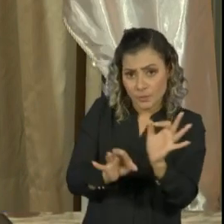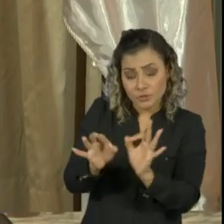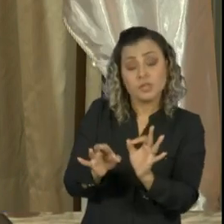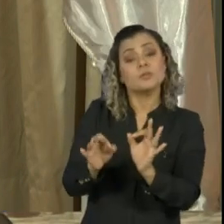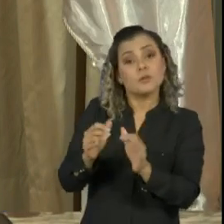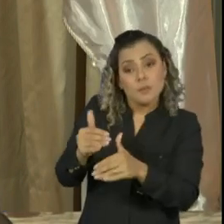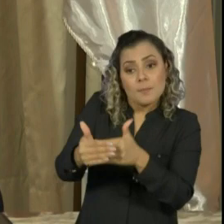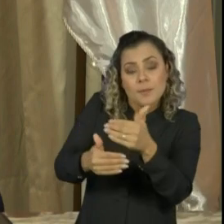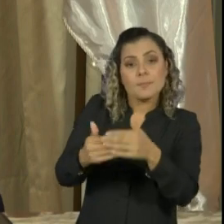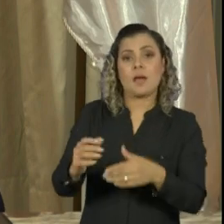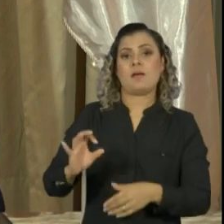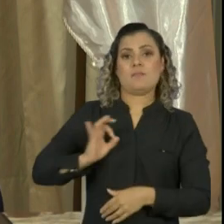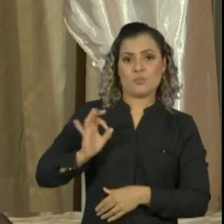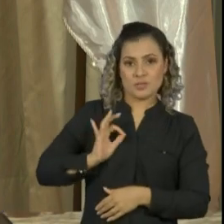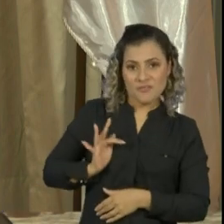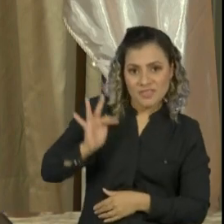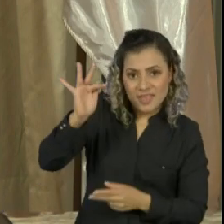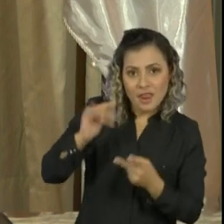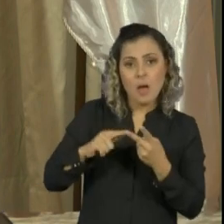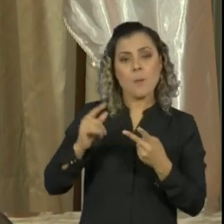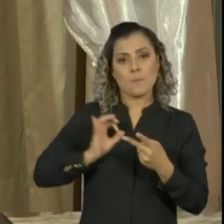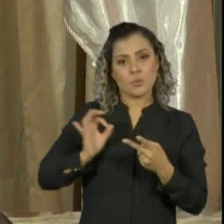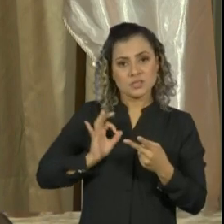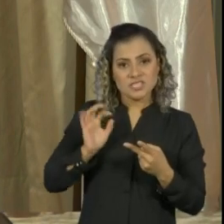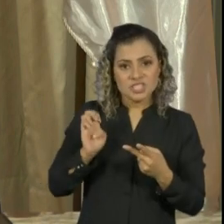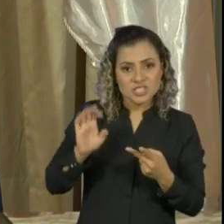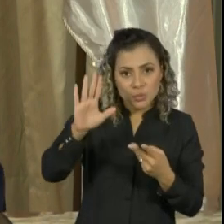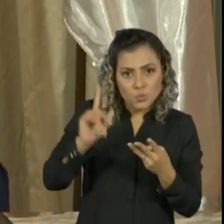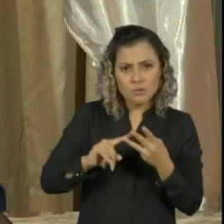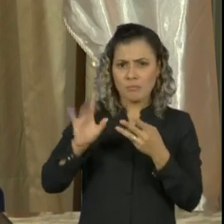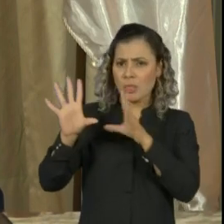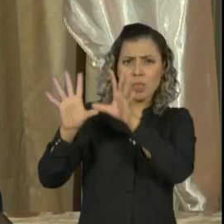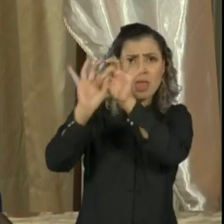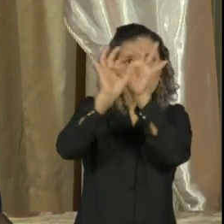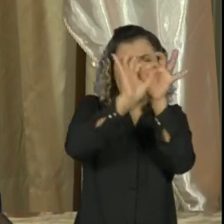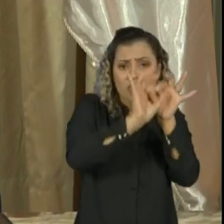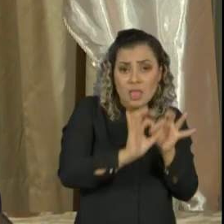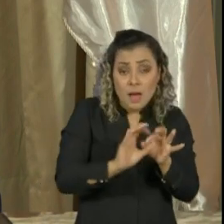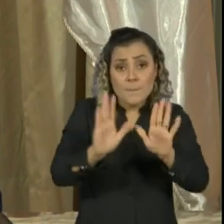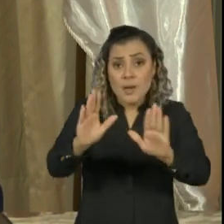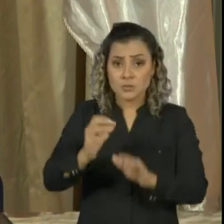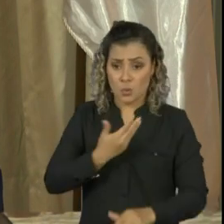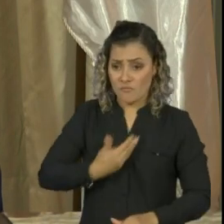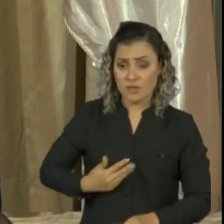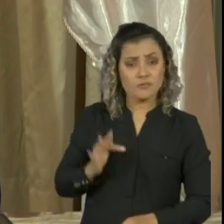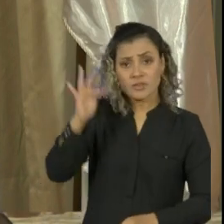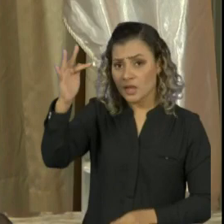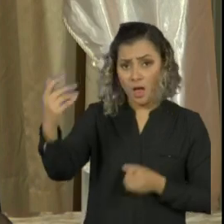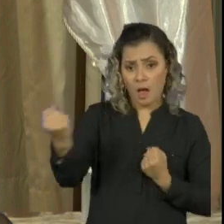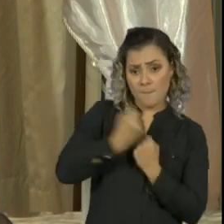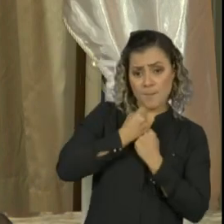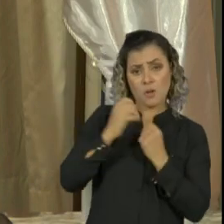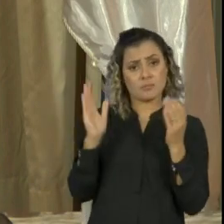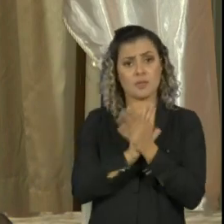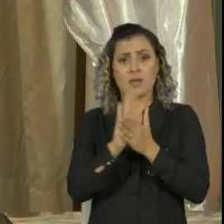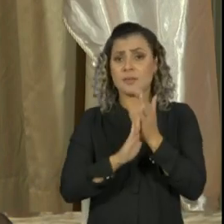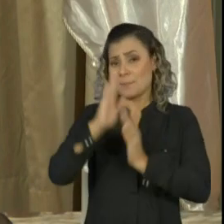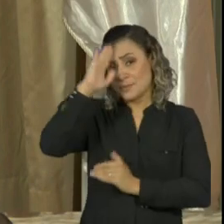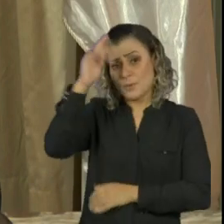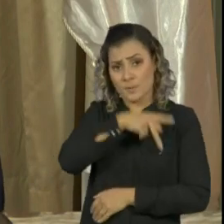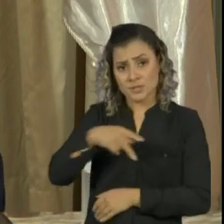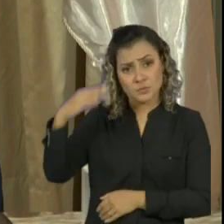funcionando, apesar de não termos o apoio do governo federal, especialmente do presidente